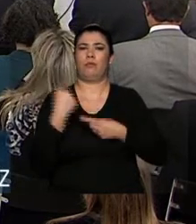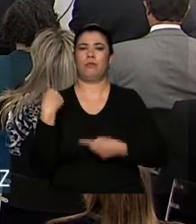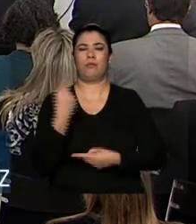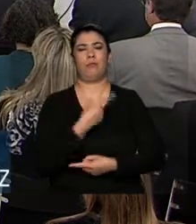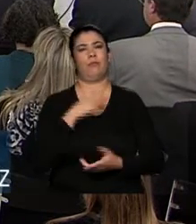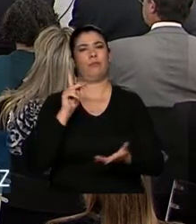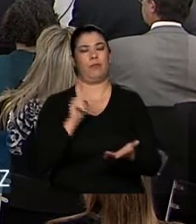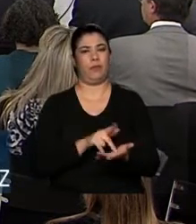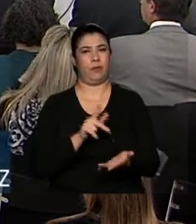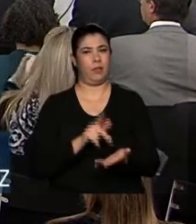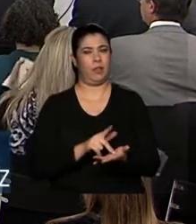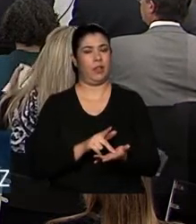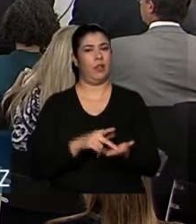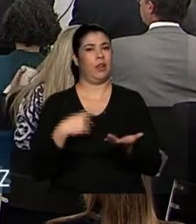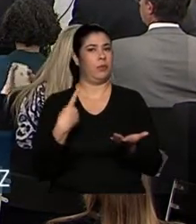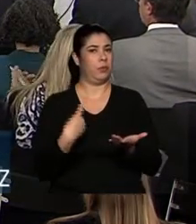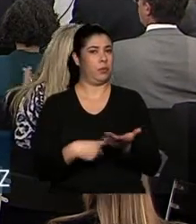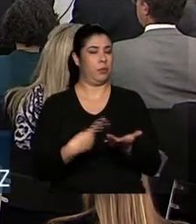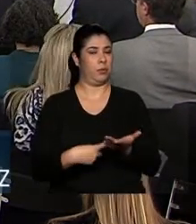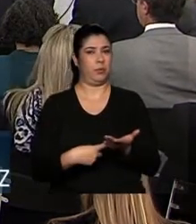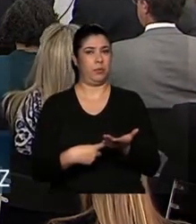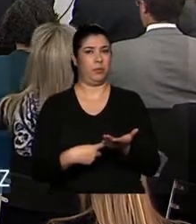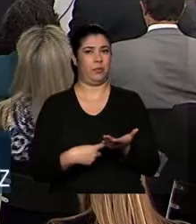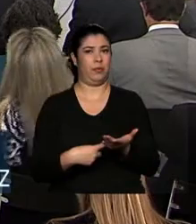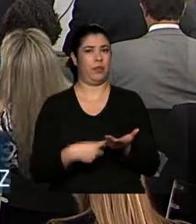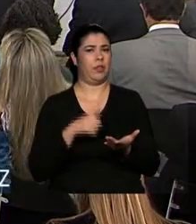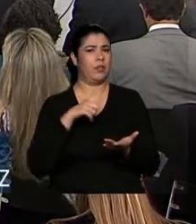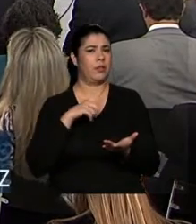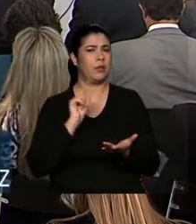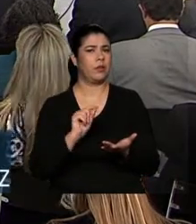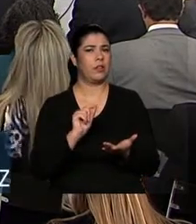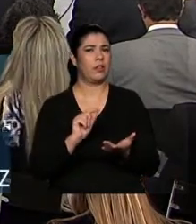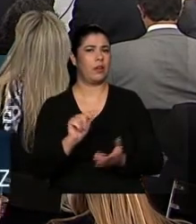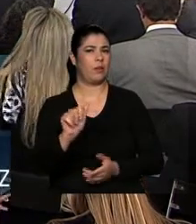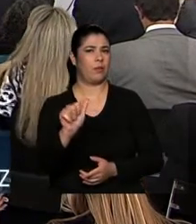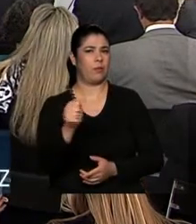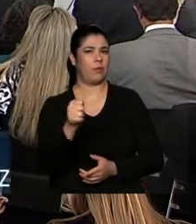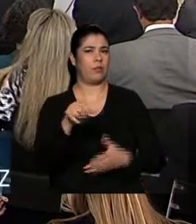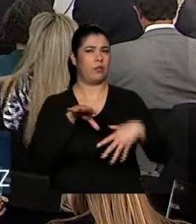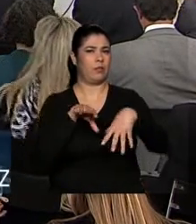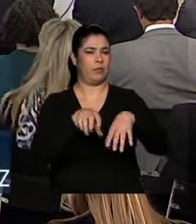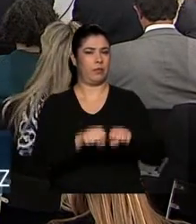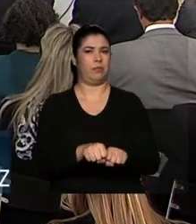nós combinemos qualidade de formação,